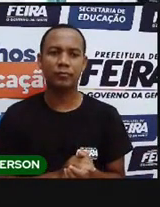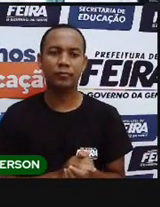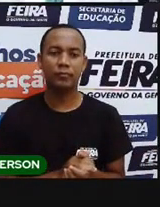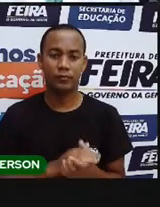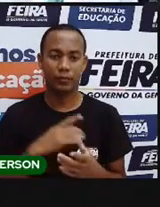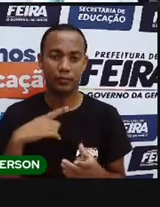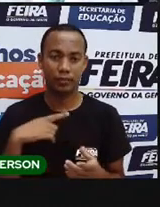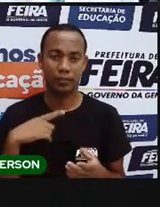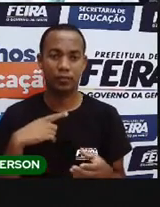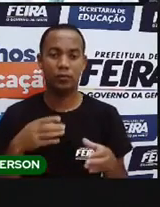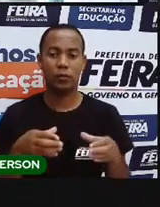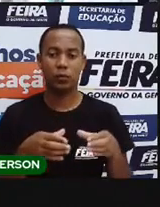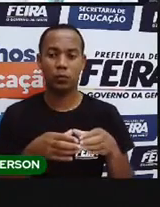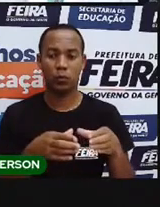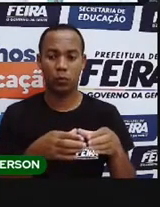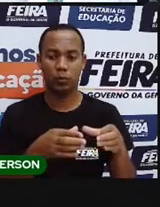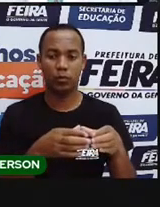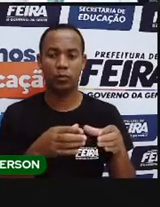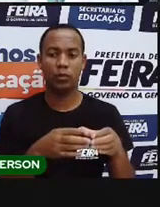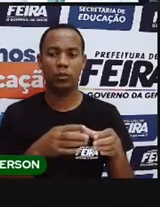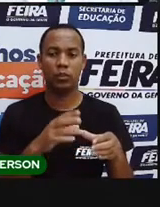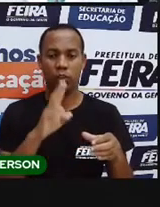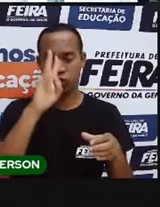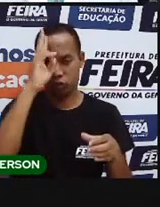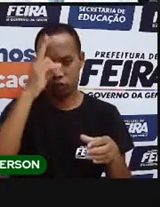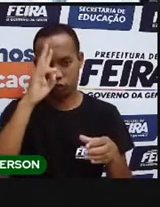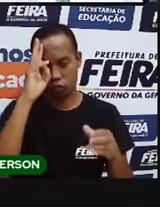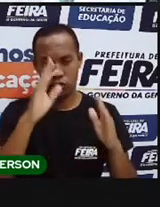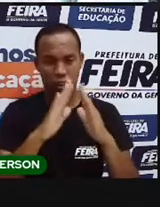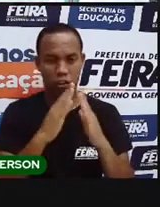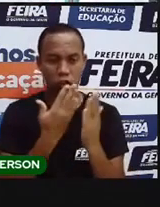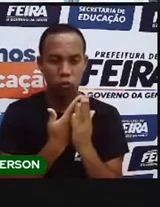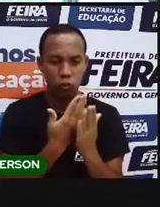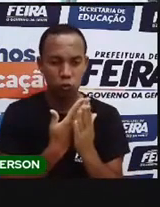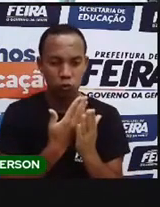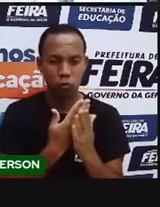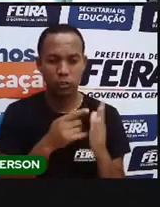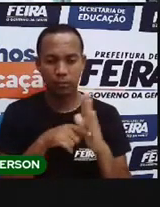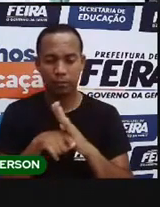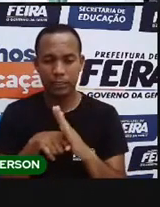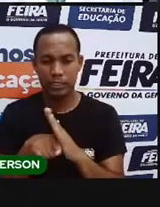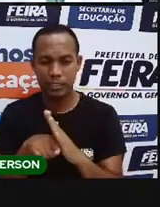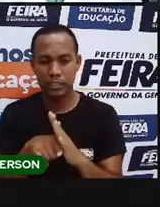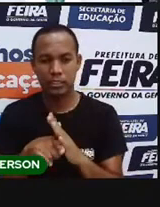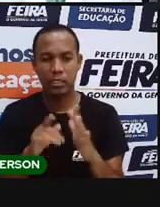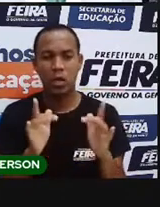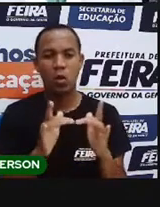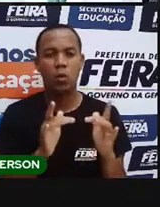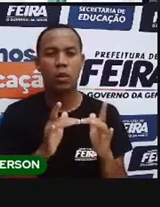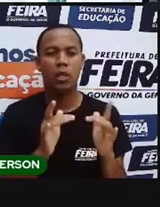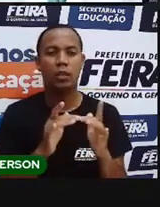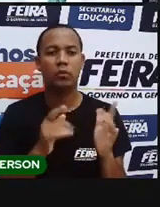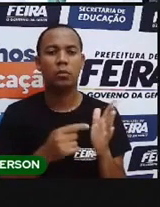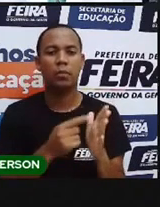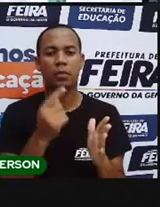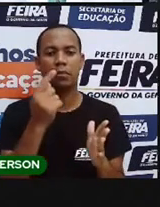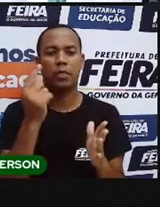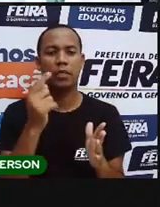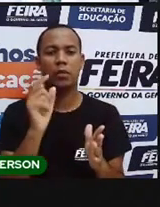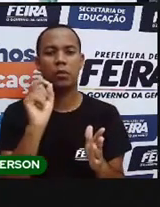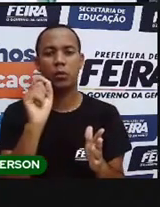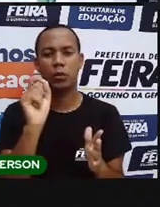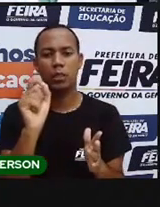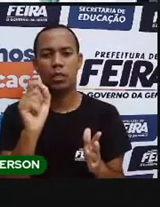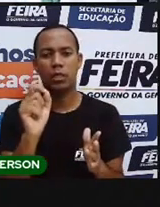alguns historiadores, essas pessoas que estudam sobre isso, chamaram o primeiro contato entre